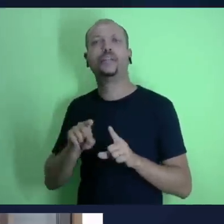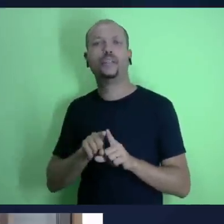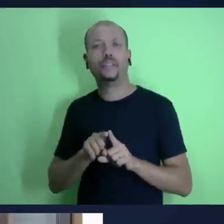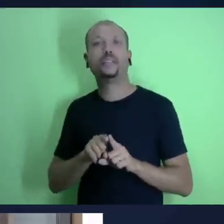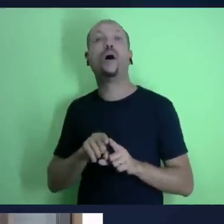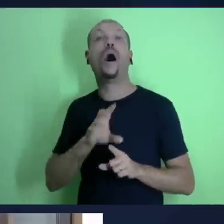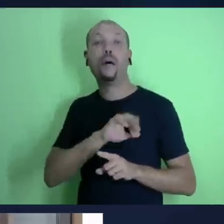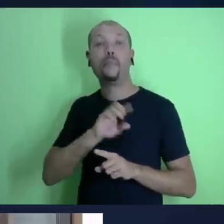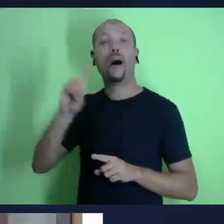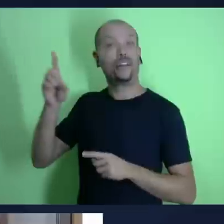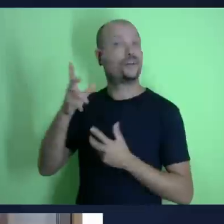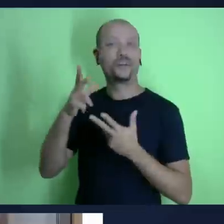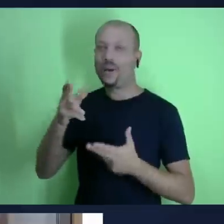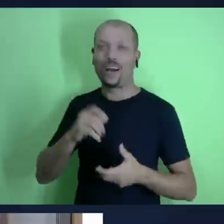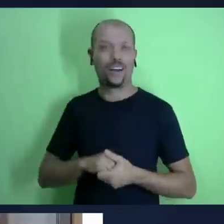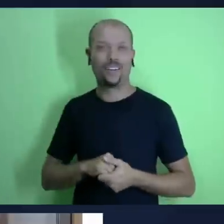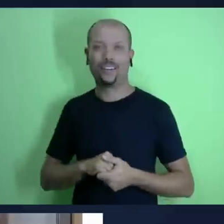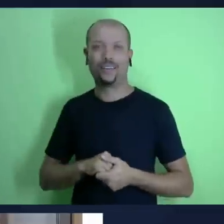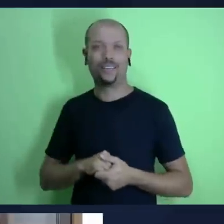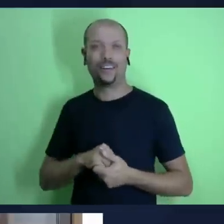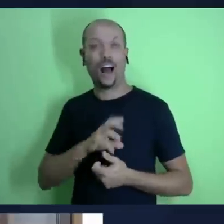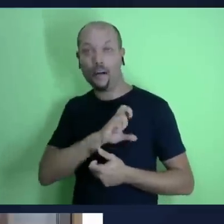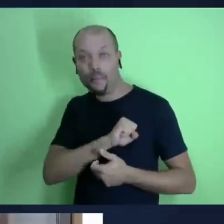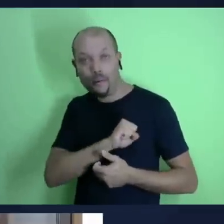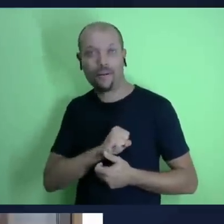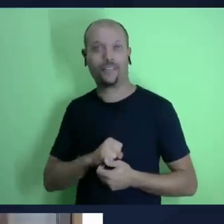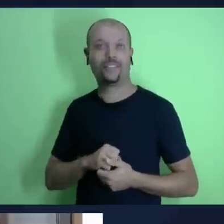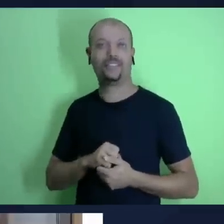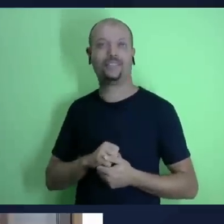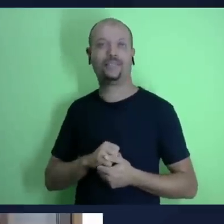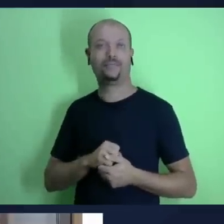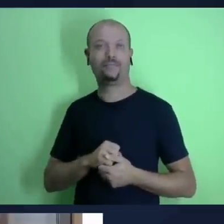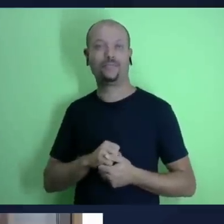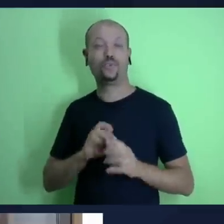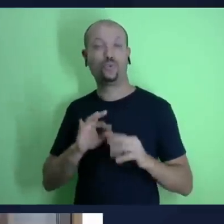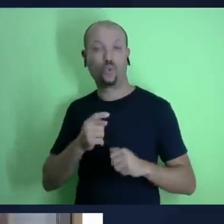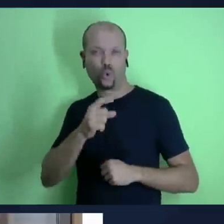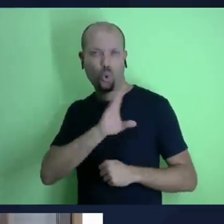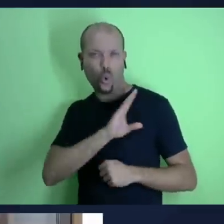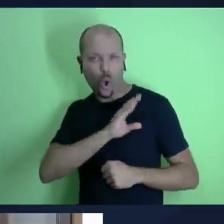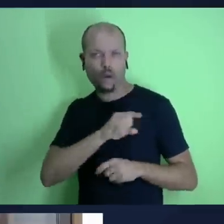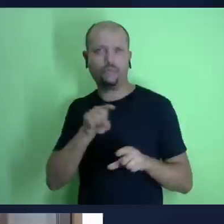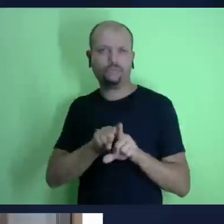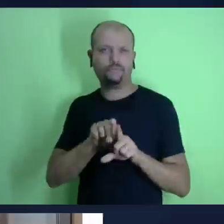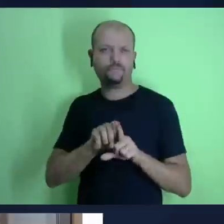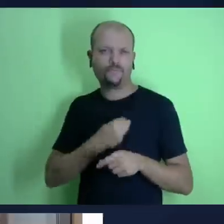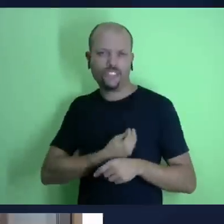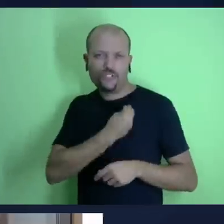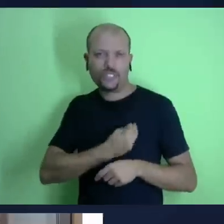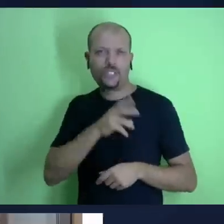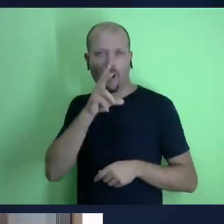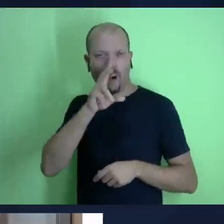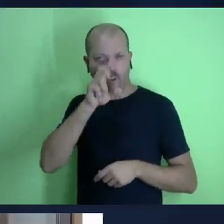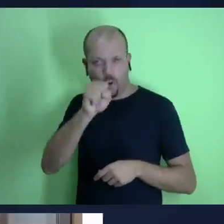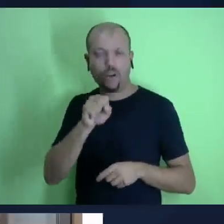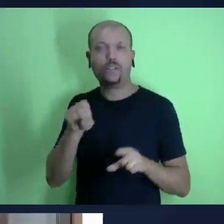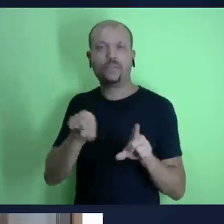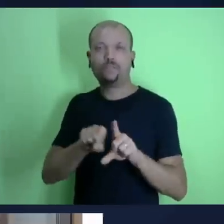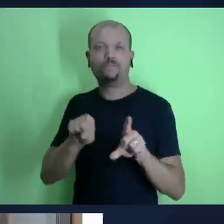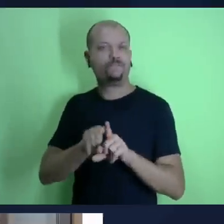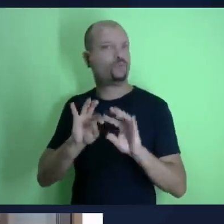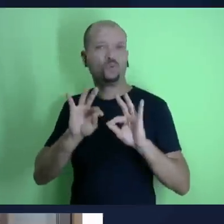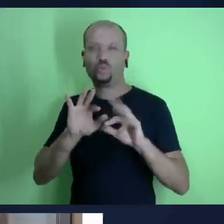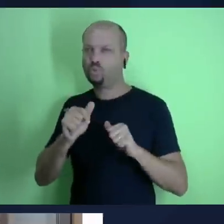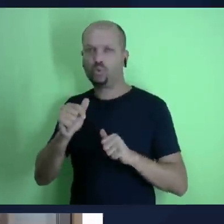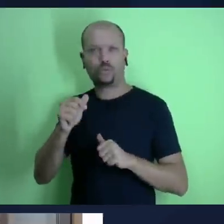entendimento e e isso tem a ver com uma resposta isso não é uma